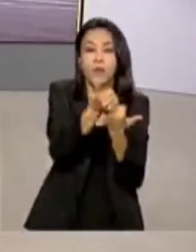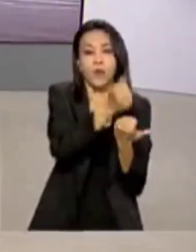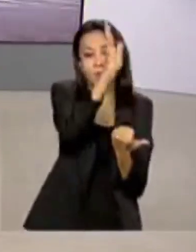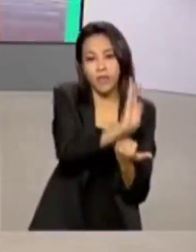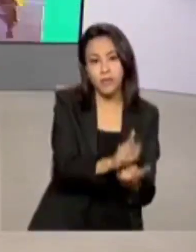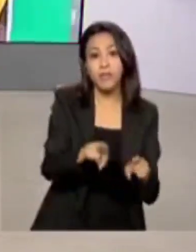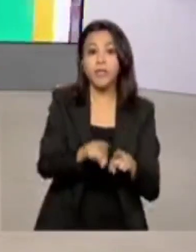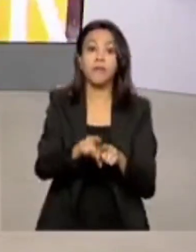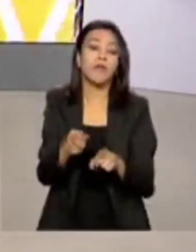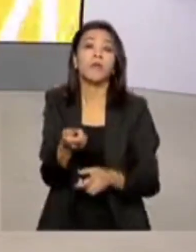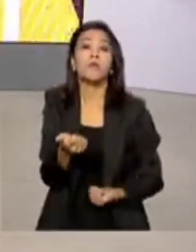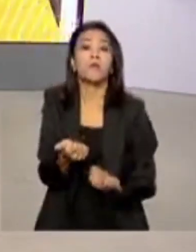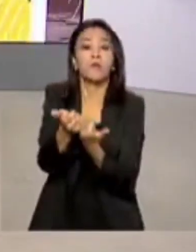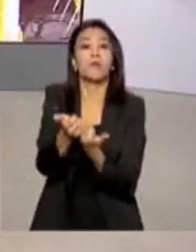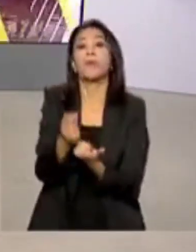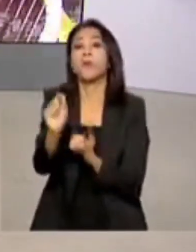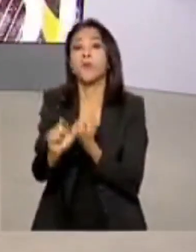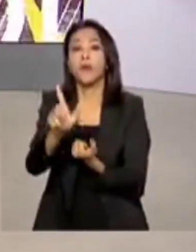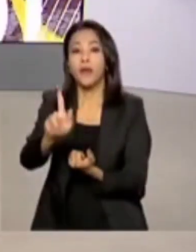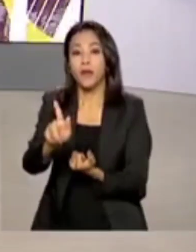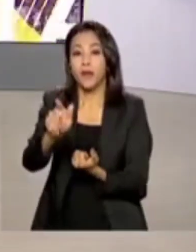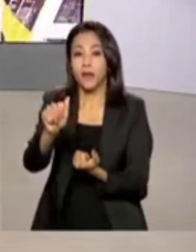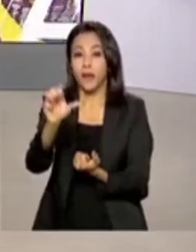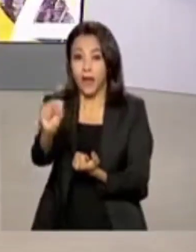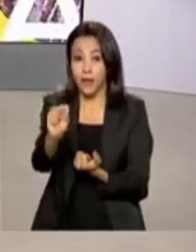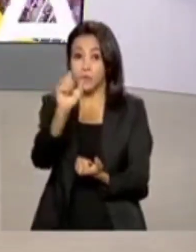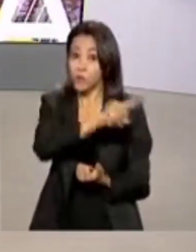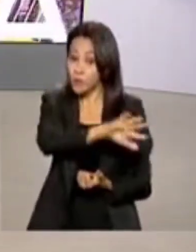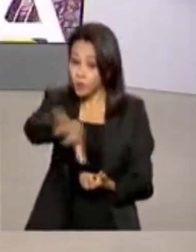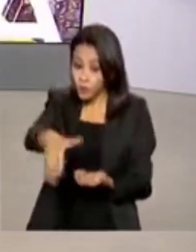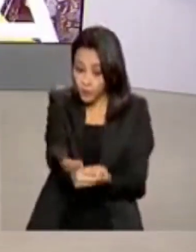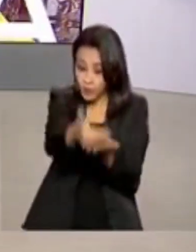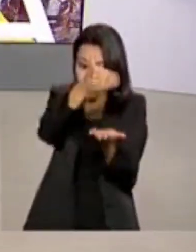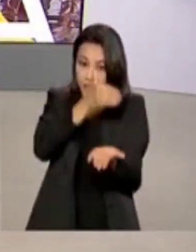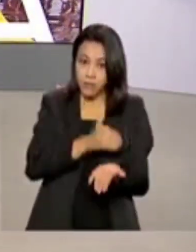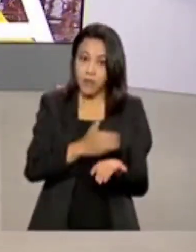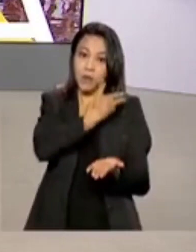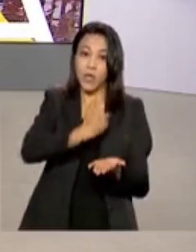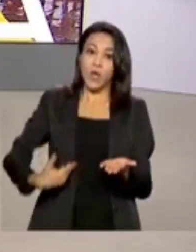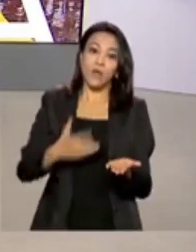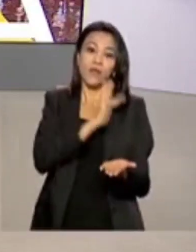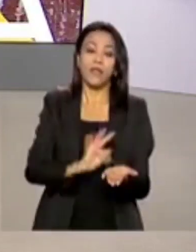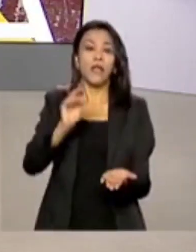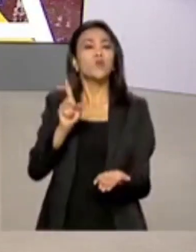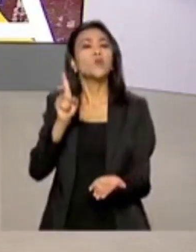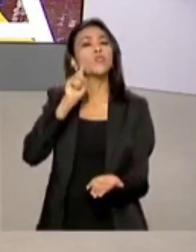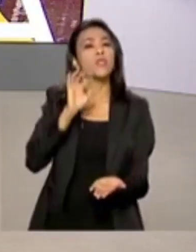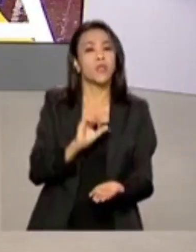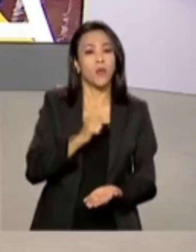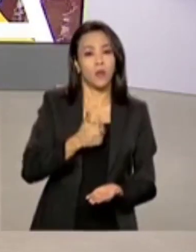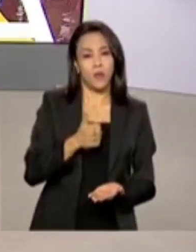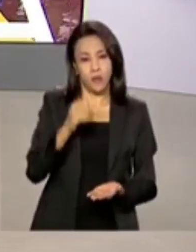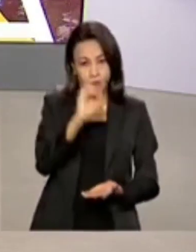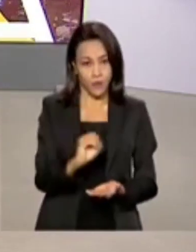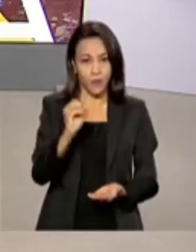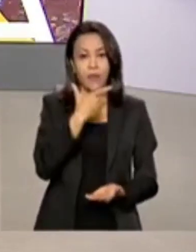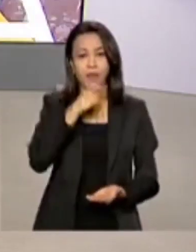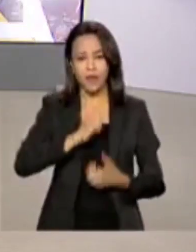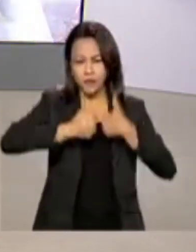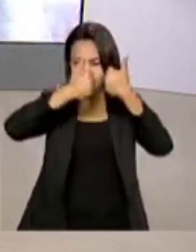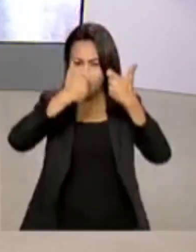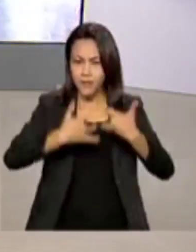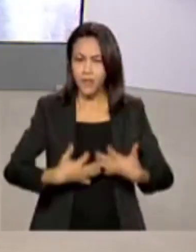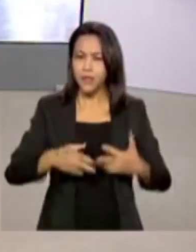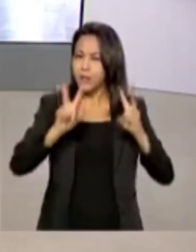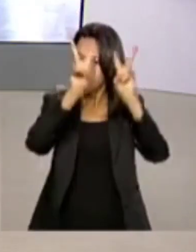Gás foram antecipados pelo governo federal. Os repasses serão feitos a partir de 11 de outubro. Quem traz os detalhes para